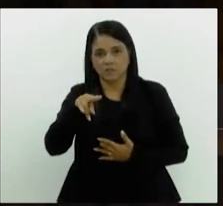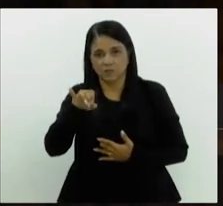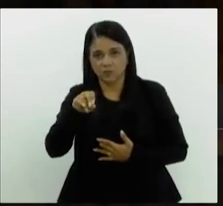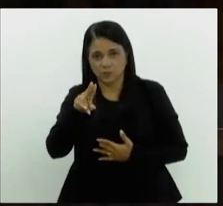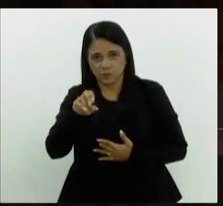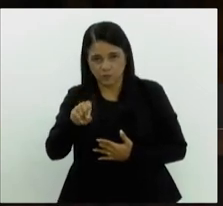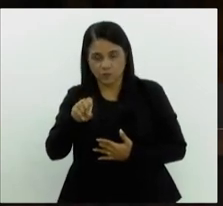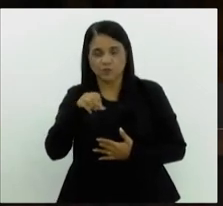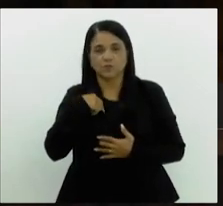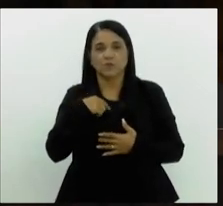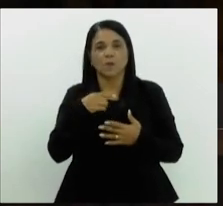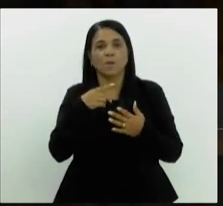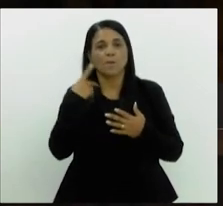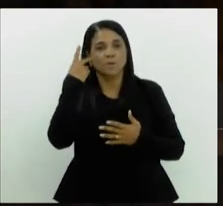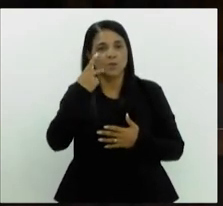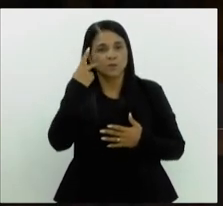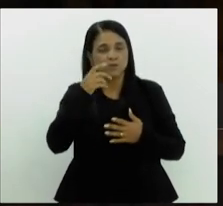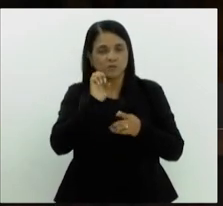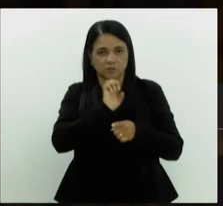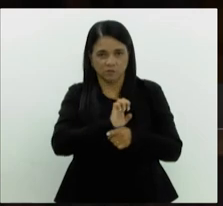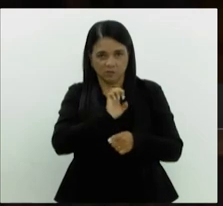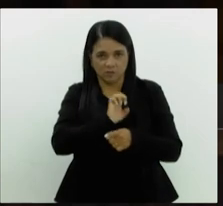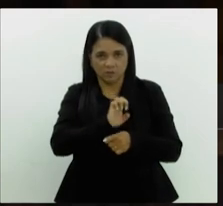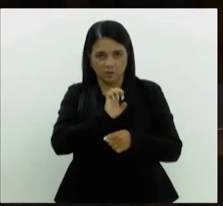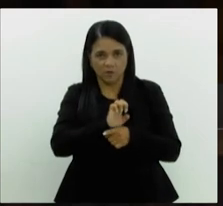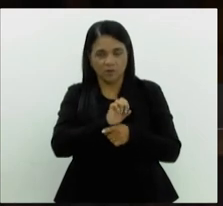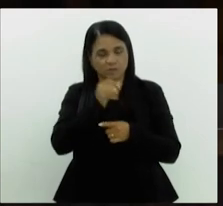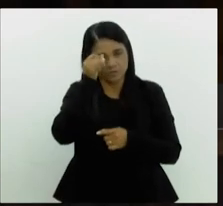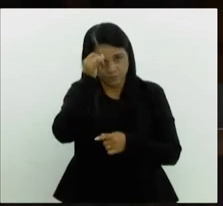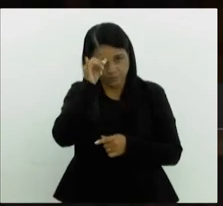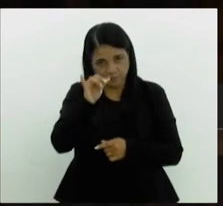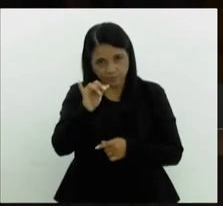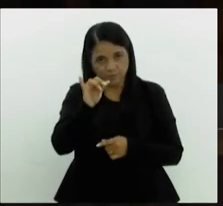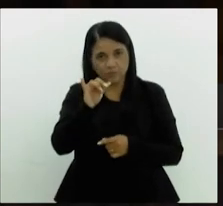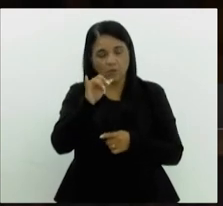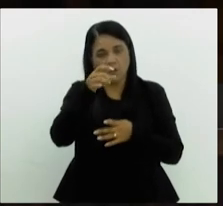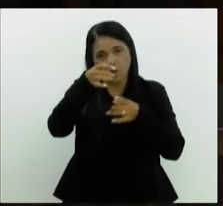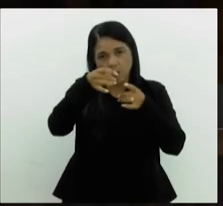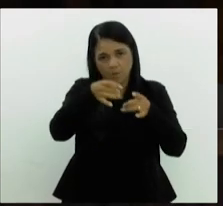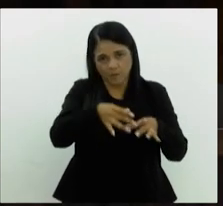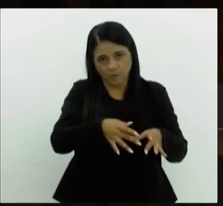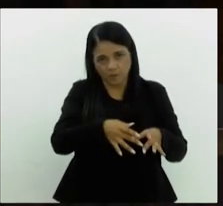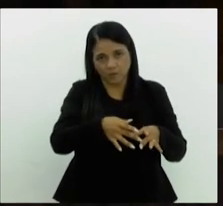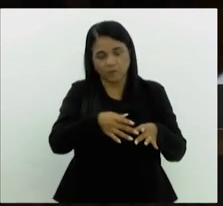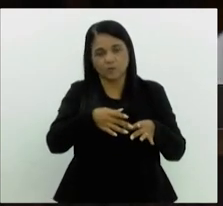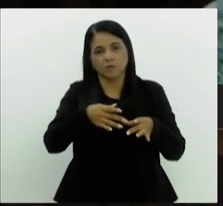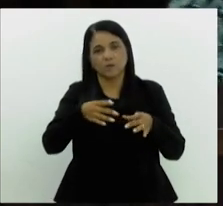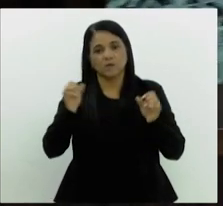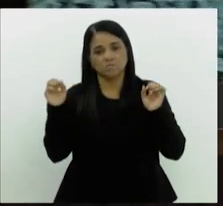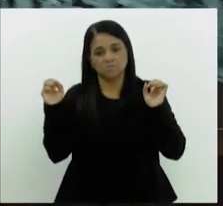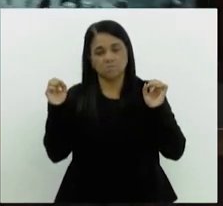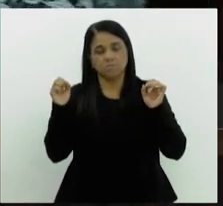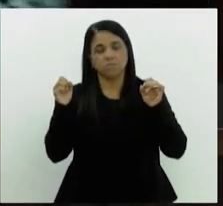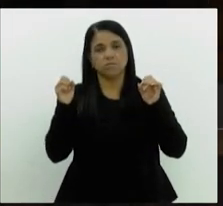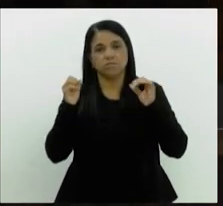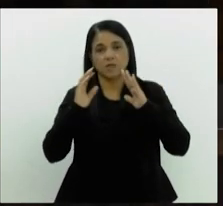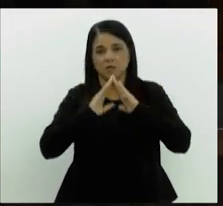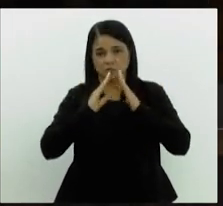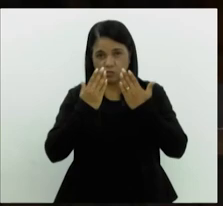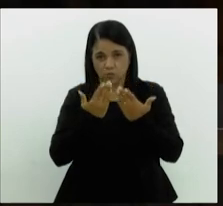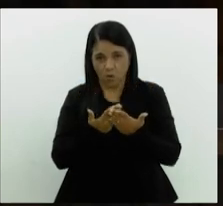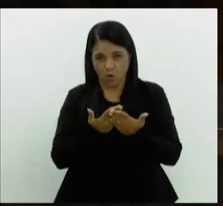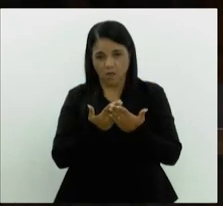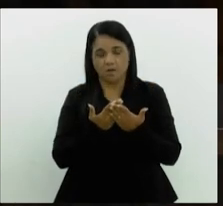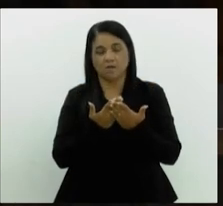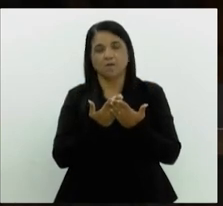institui a política estadual de prevenção ao abandono e invasão escolar e da outras